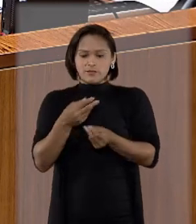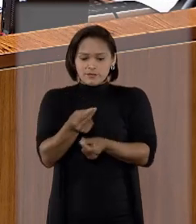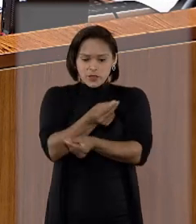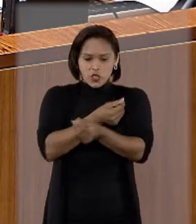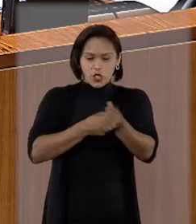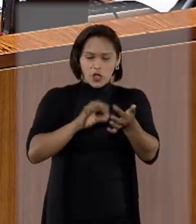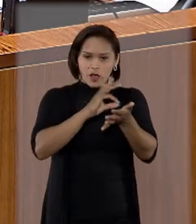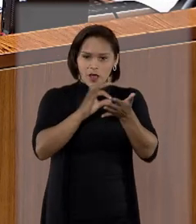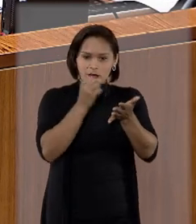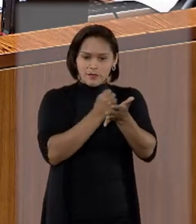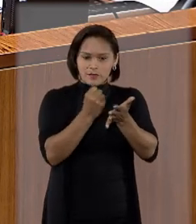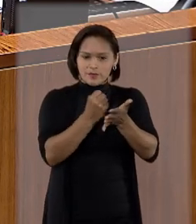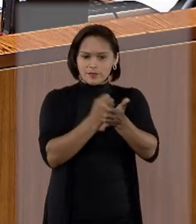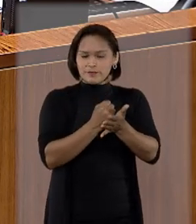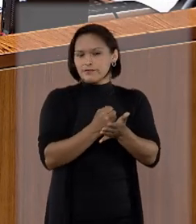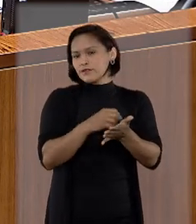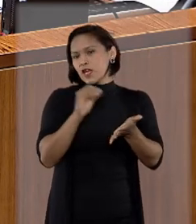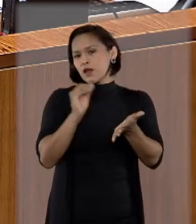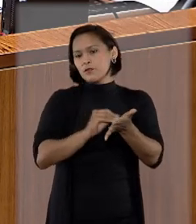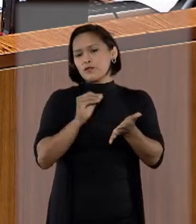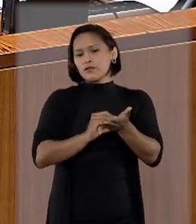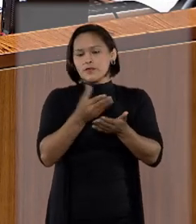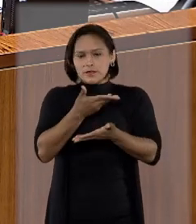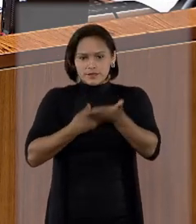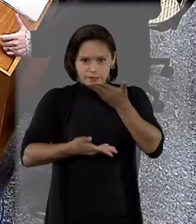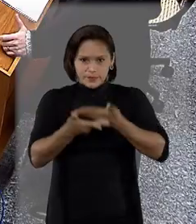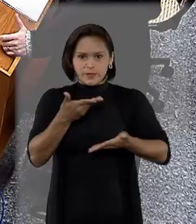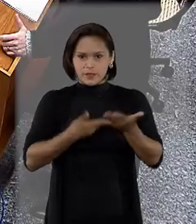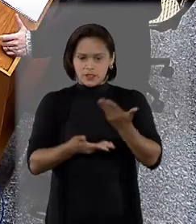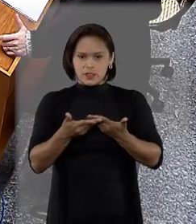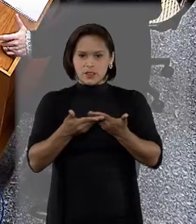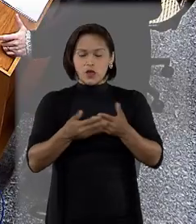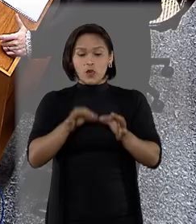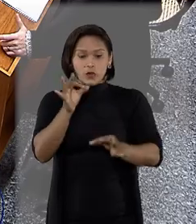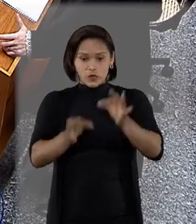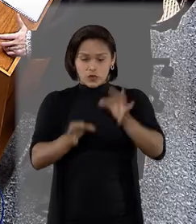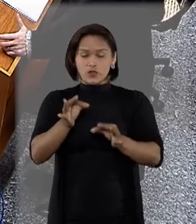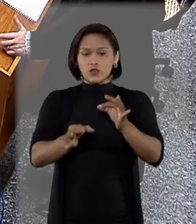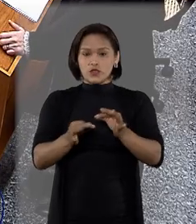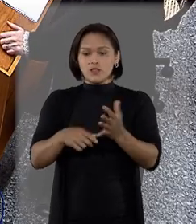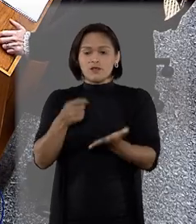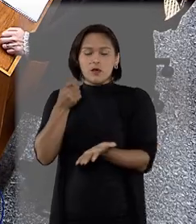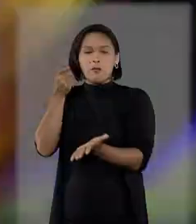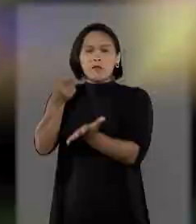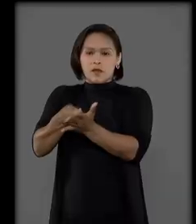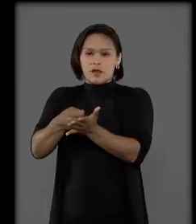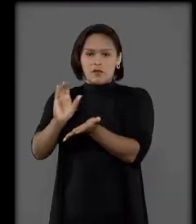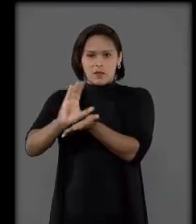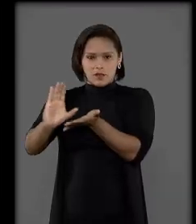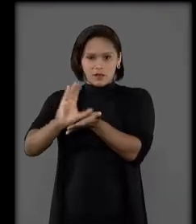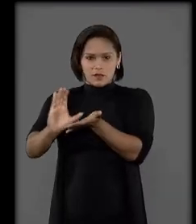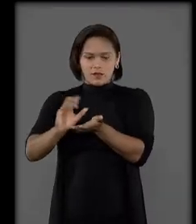foi desfeito por fatores alheios à atividade das intermediadoras, o que justifica o pagamento da comissão.